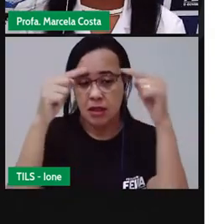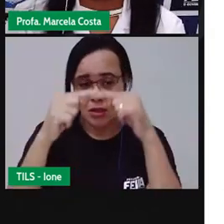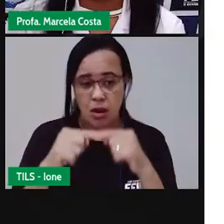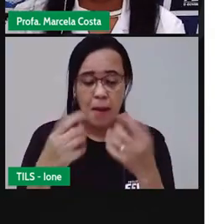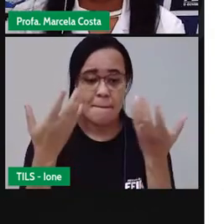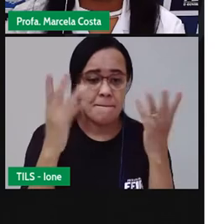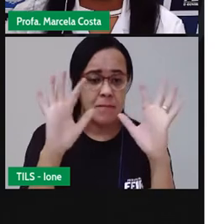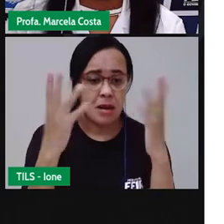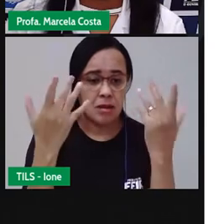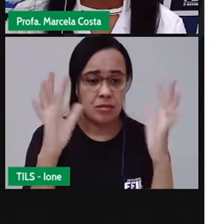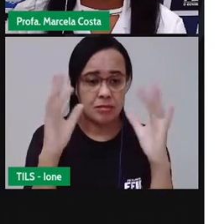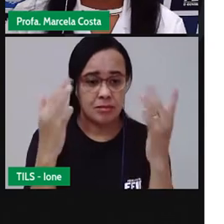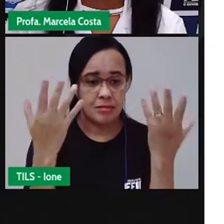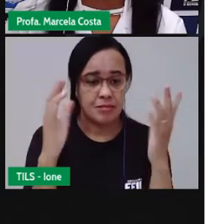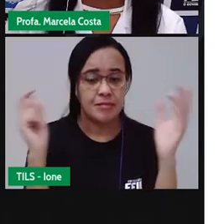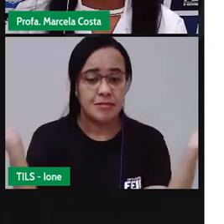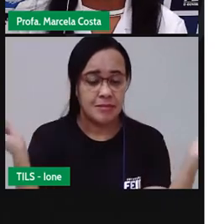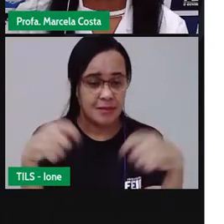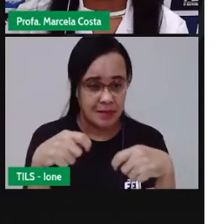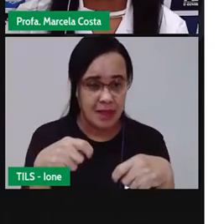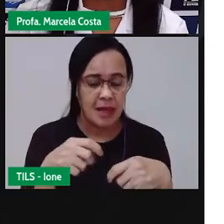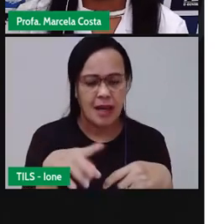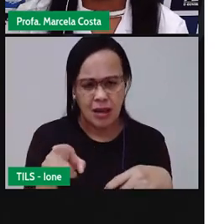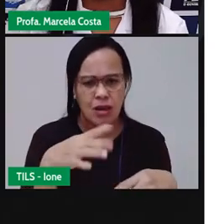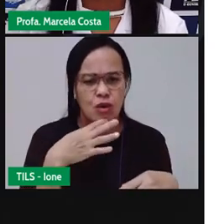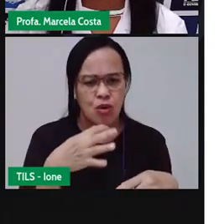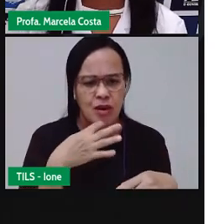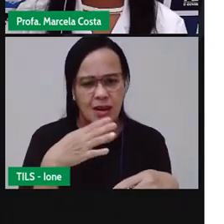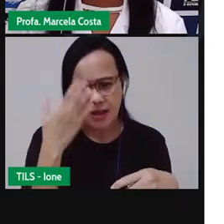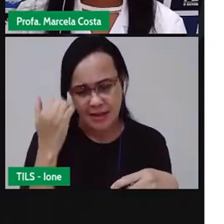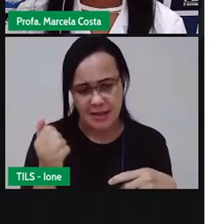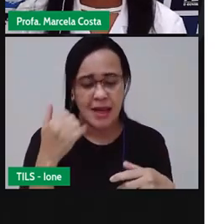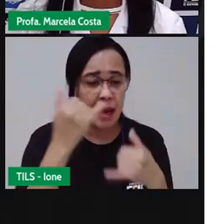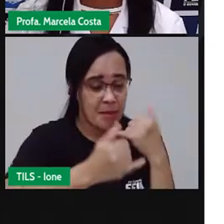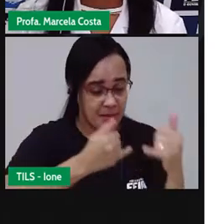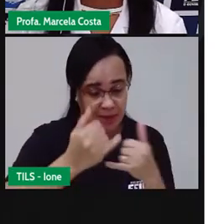conhece alguma brincadeira que utiliza símbolos usando as mãos?